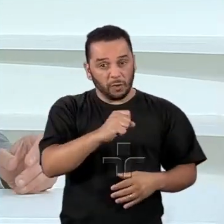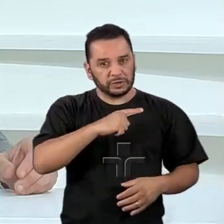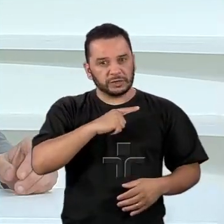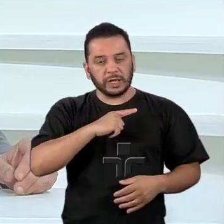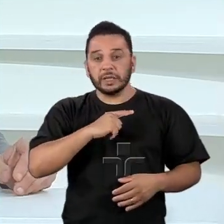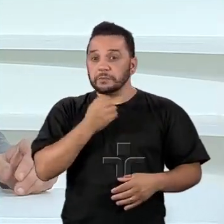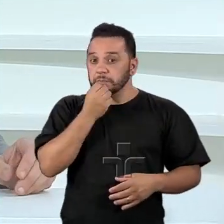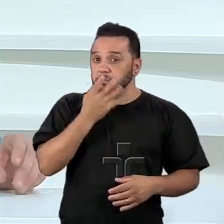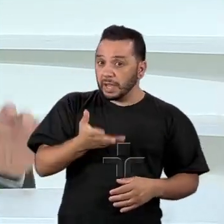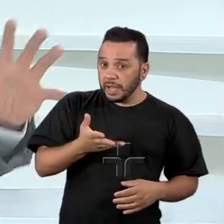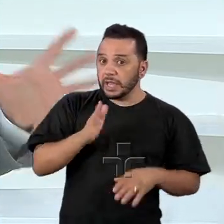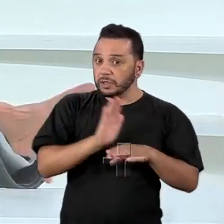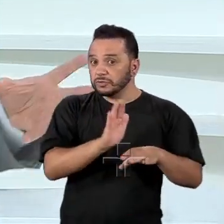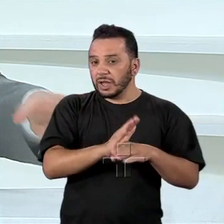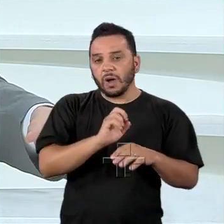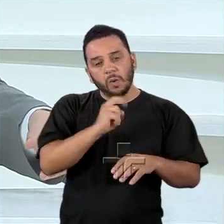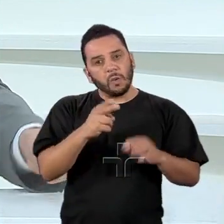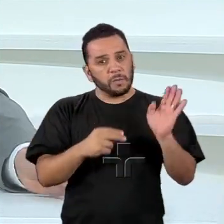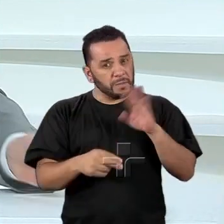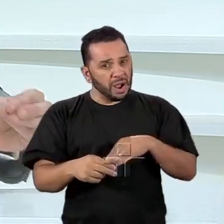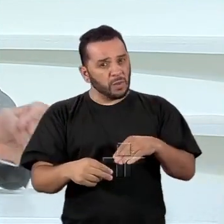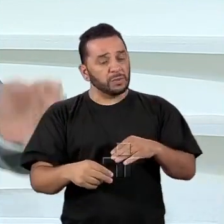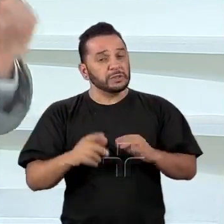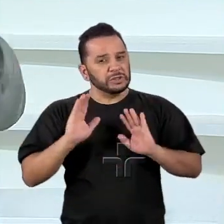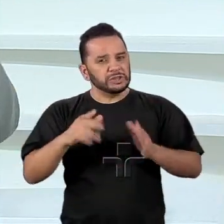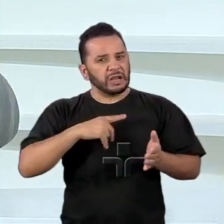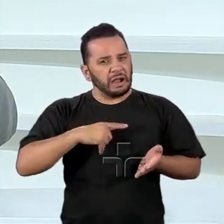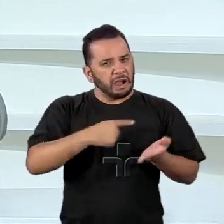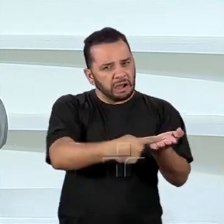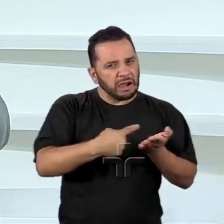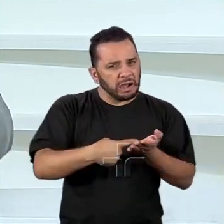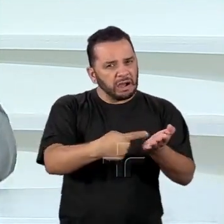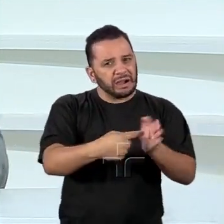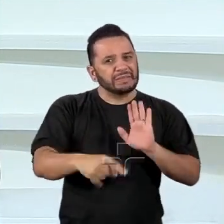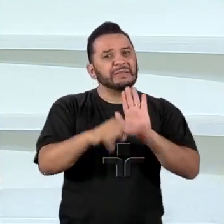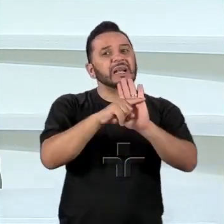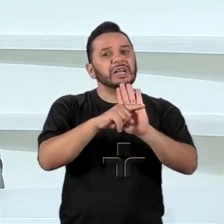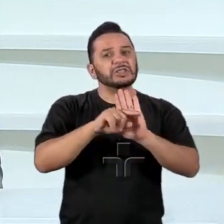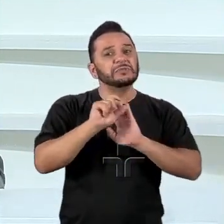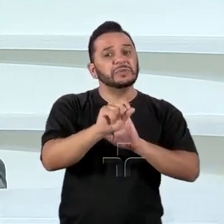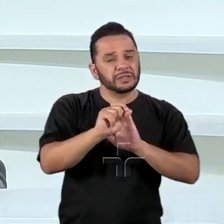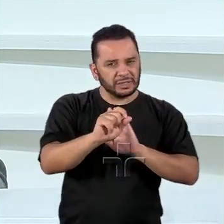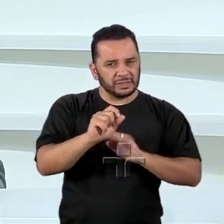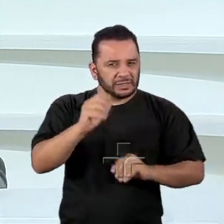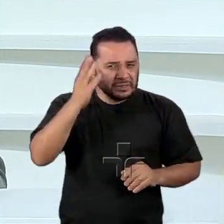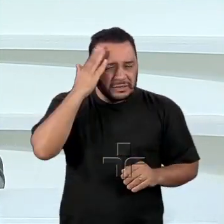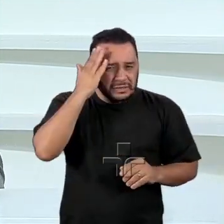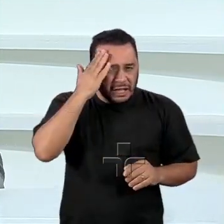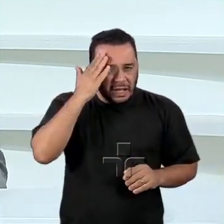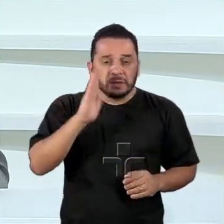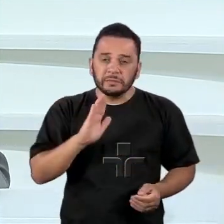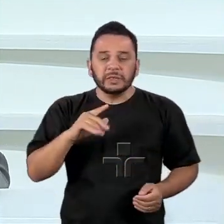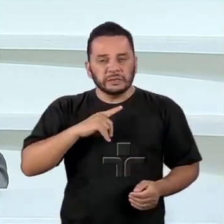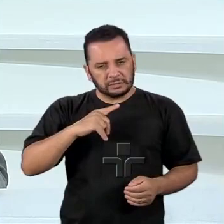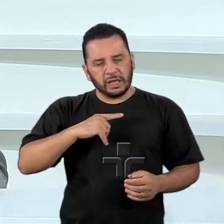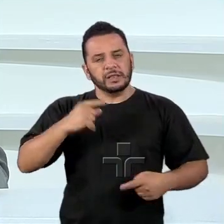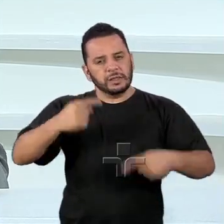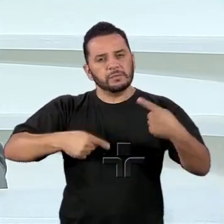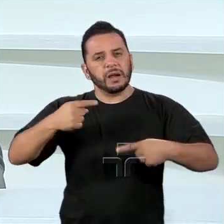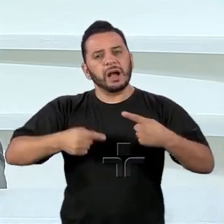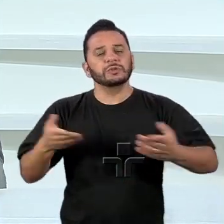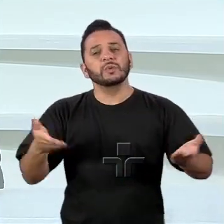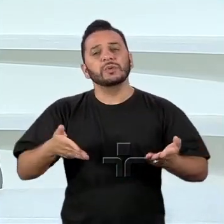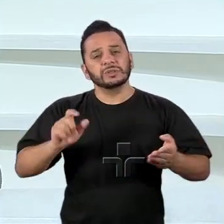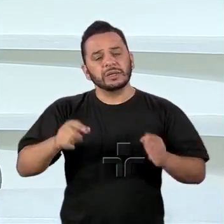bem e para o mal. Uma agenda negativa é a agenda interna, doméstica, que está no topo do debate eleitoral hoje,